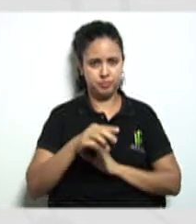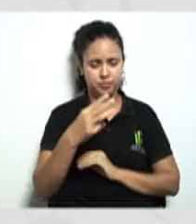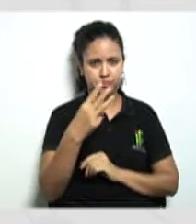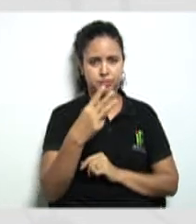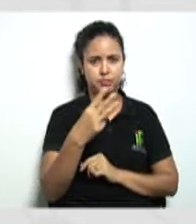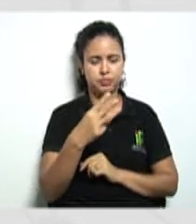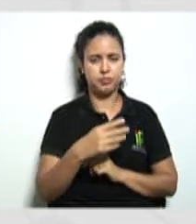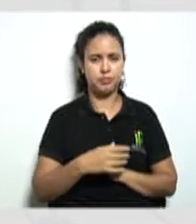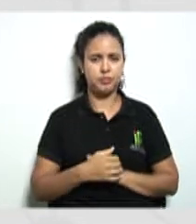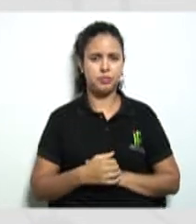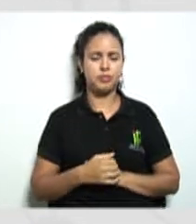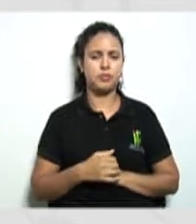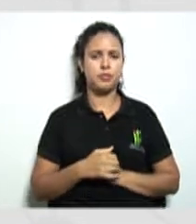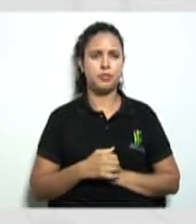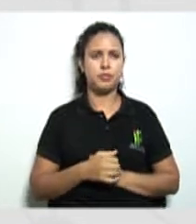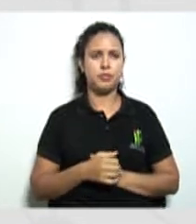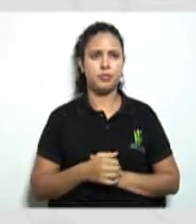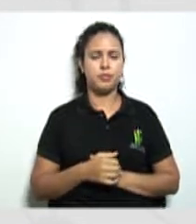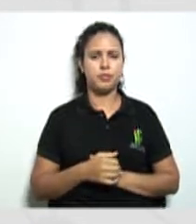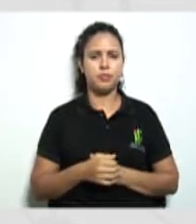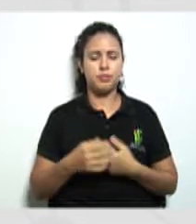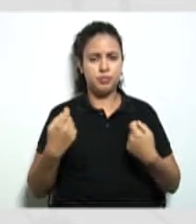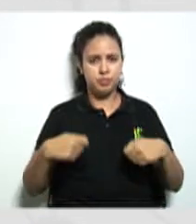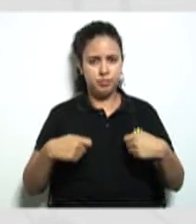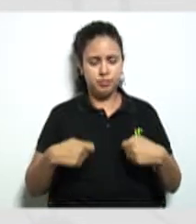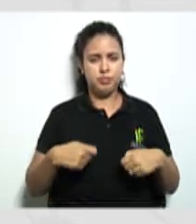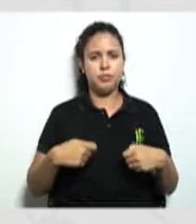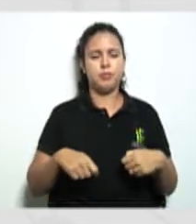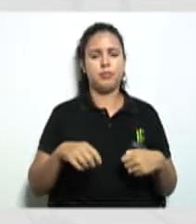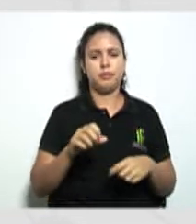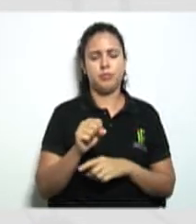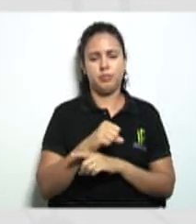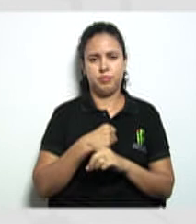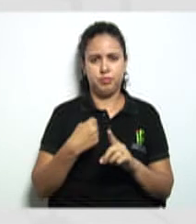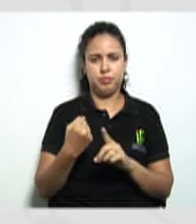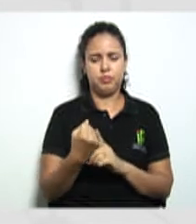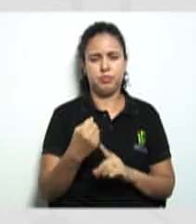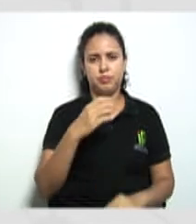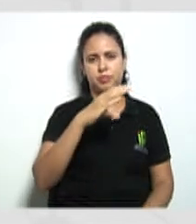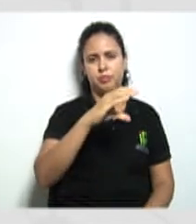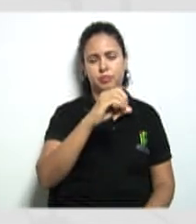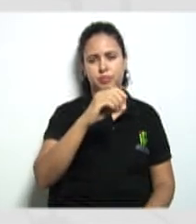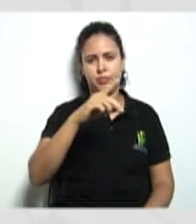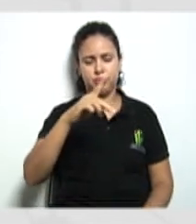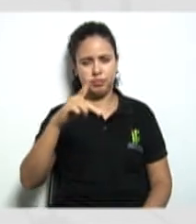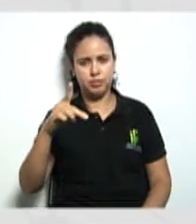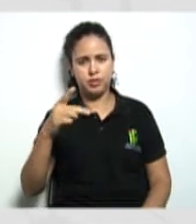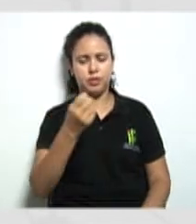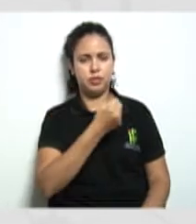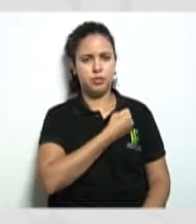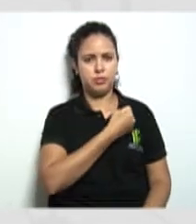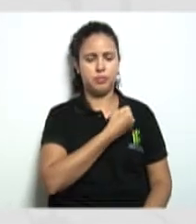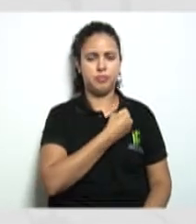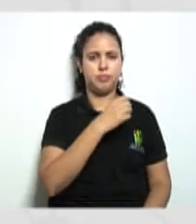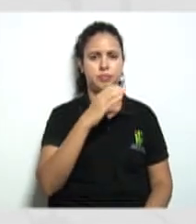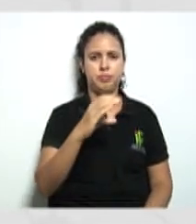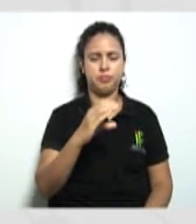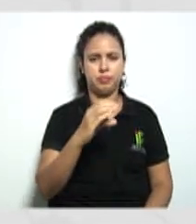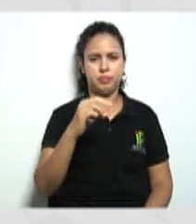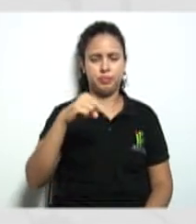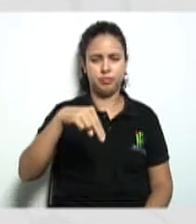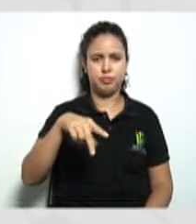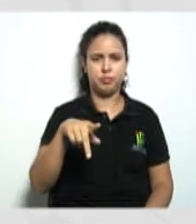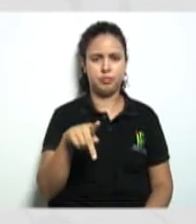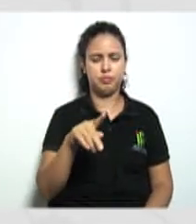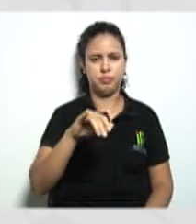o que é necessário para a sociedade cooperativa obter seu número de CNPJ né gente que CNPJ significa né